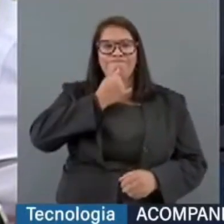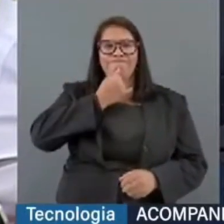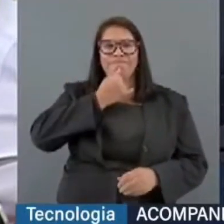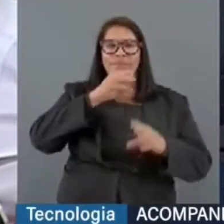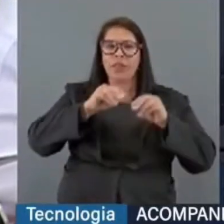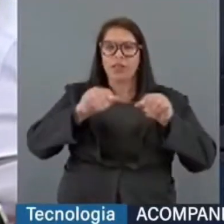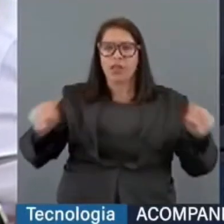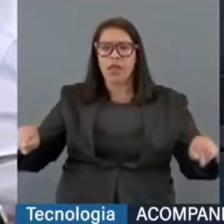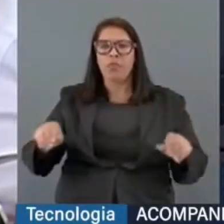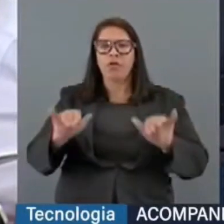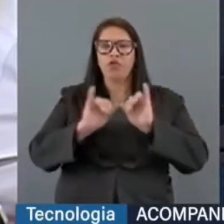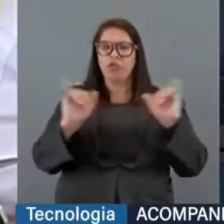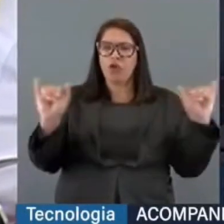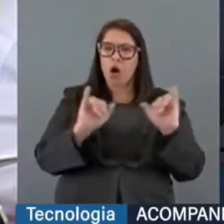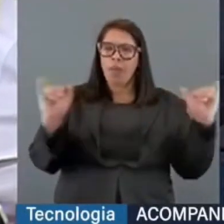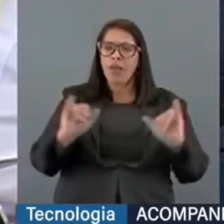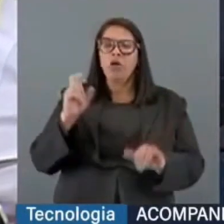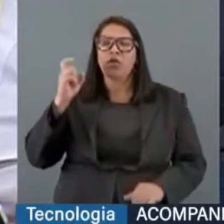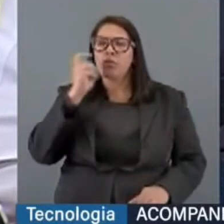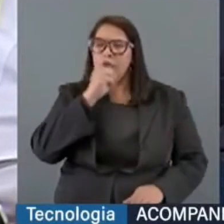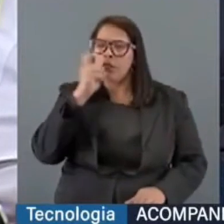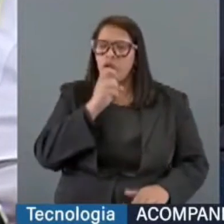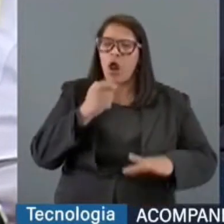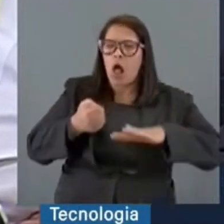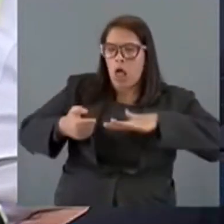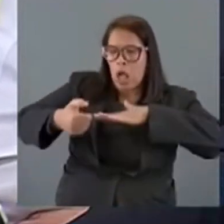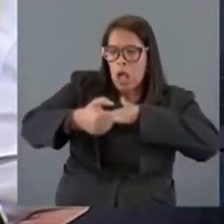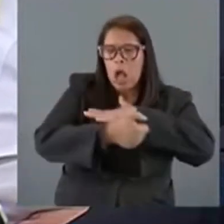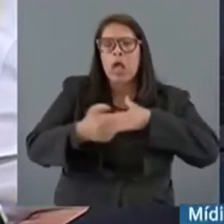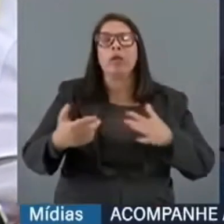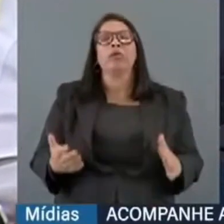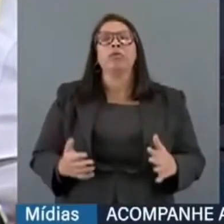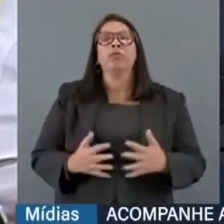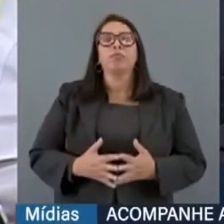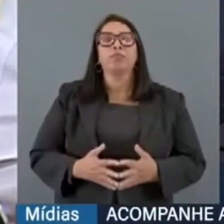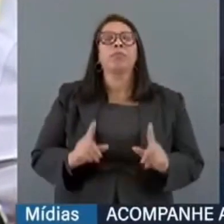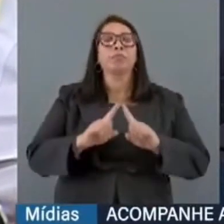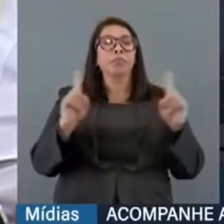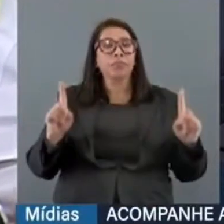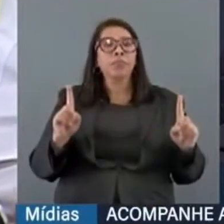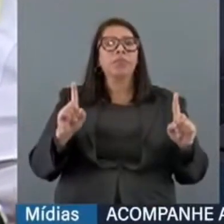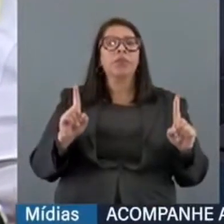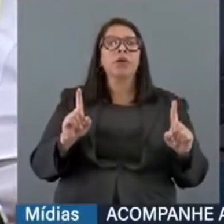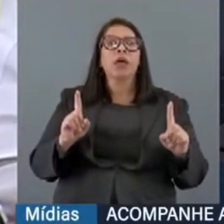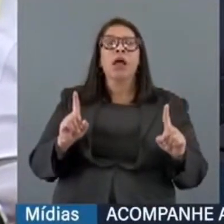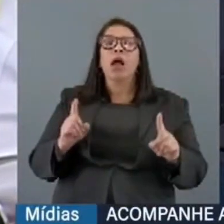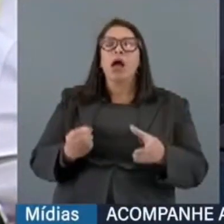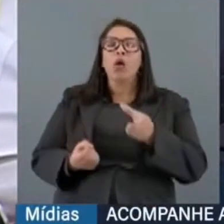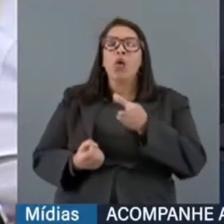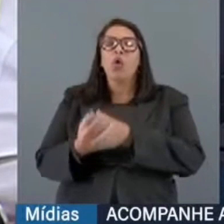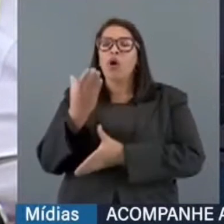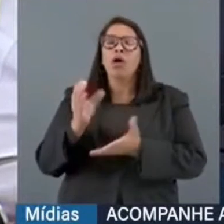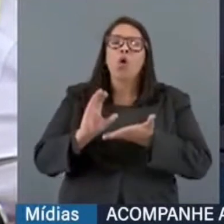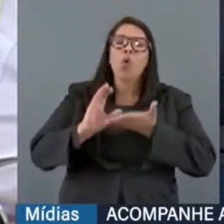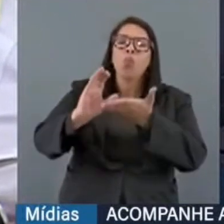fértil para a publicação de reportagens falsas, caluniosas e difamatórias, uma vez que não instituiu um conselho de imprensa